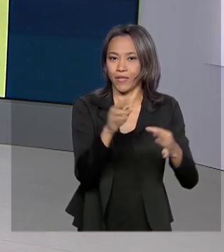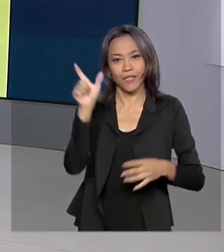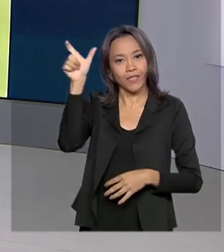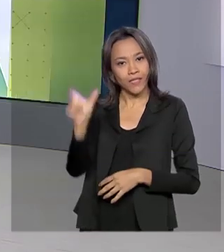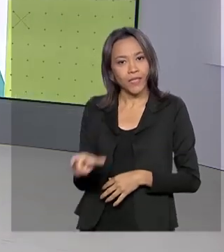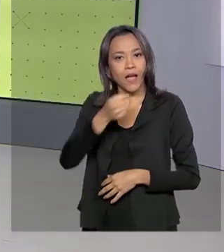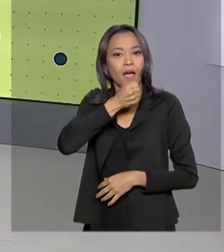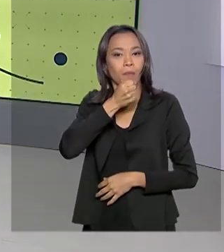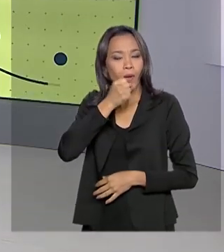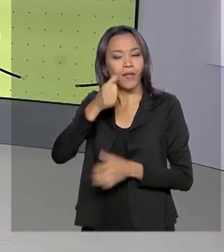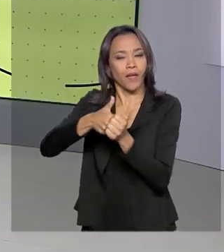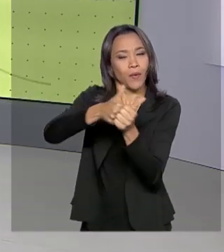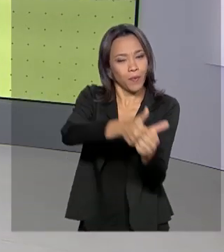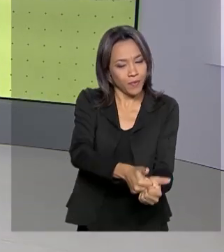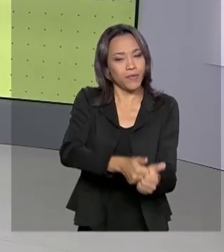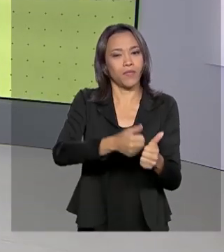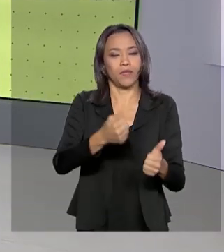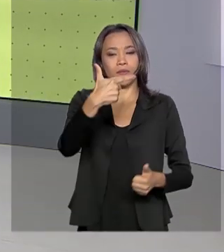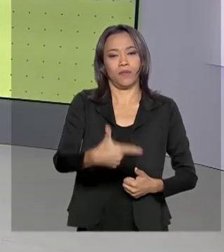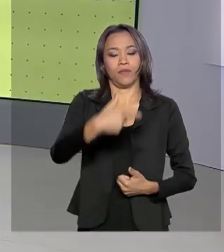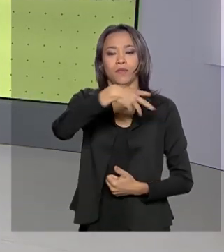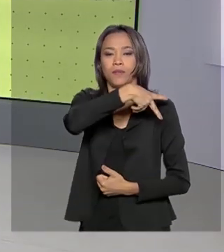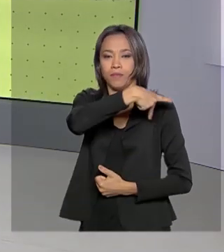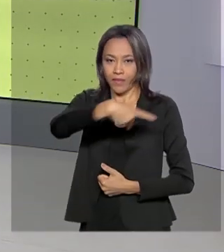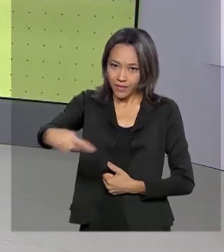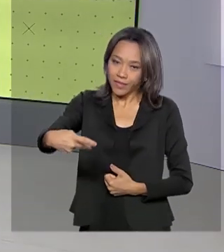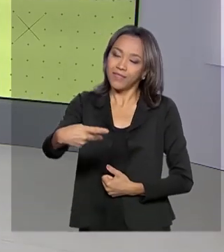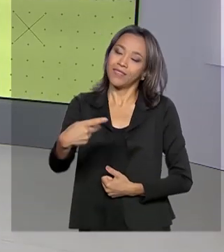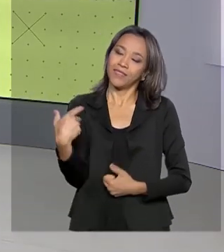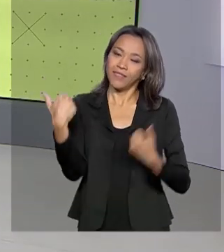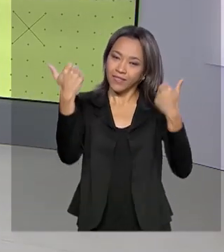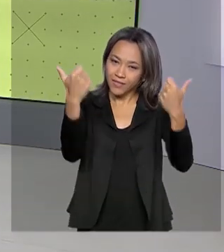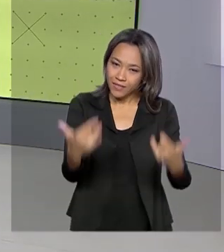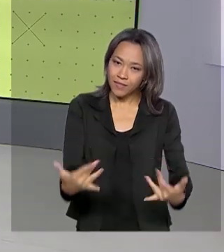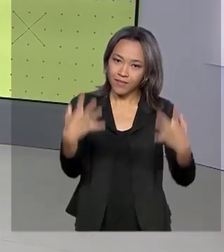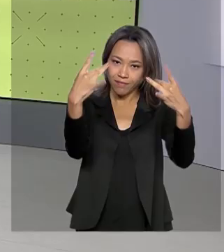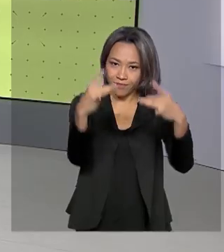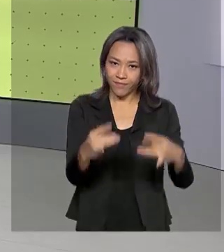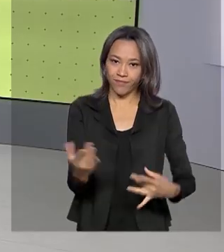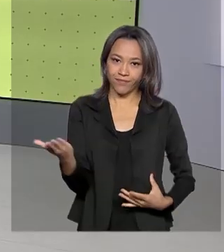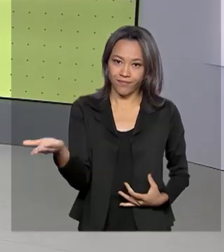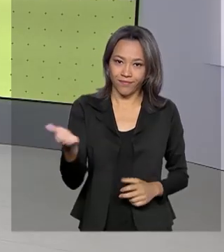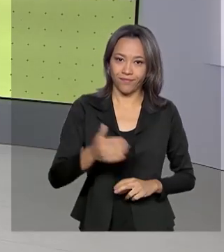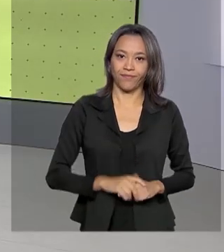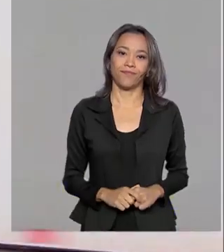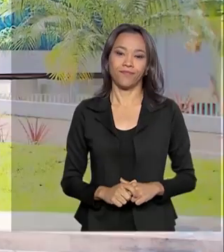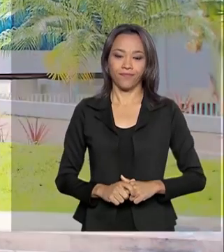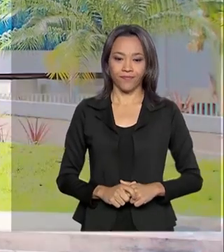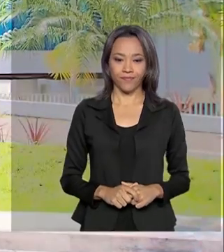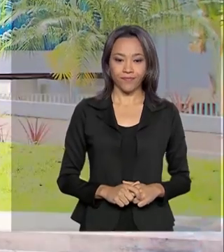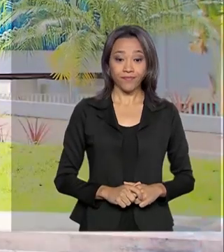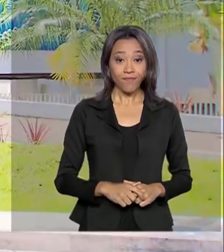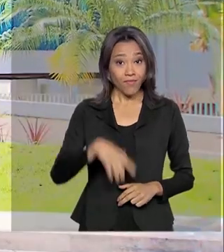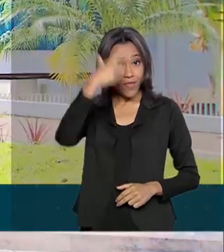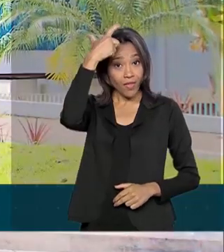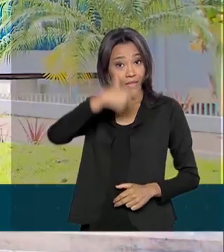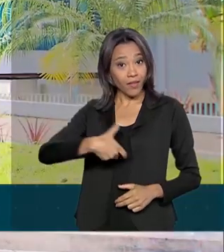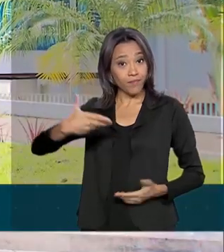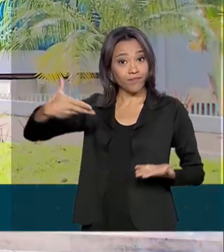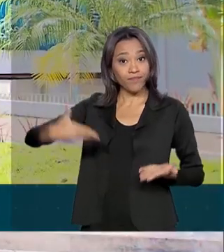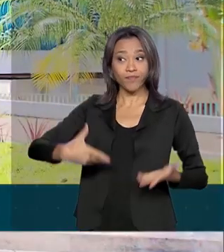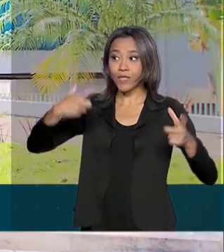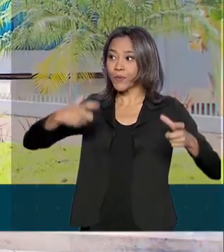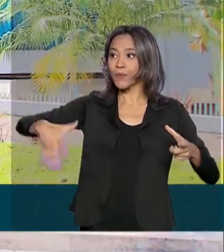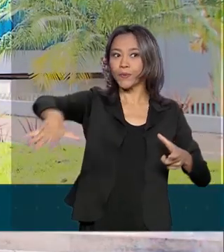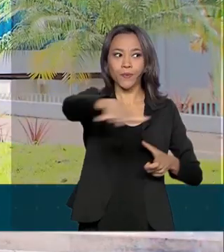Colares de Holanda acompanha o vice-presidente nessa viagem e conta os detalhes para a gente. Eu estou aqui no Centro